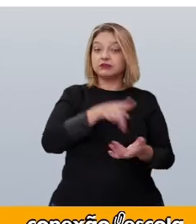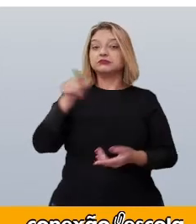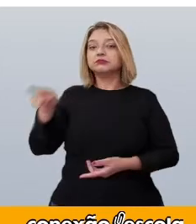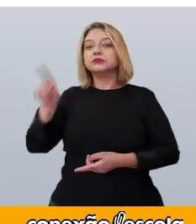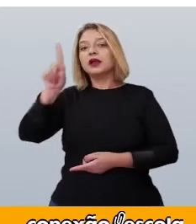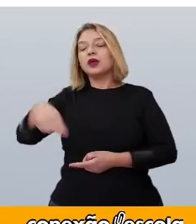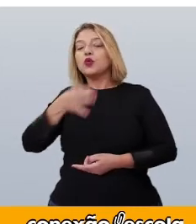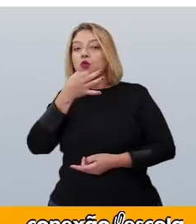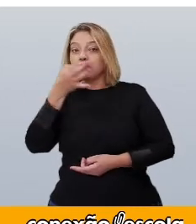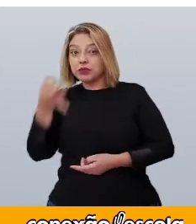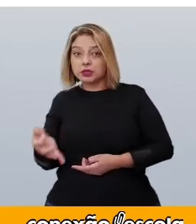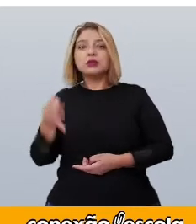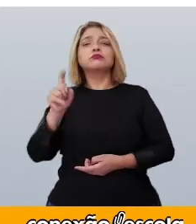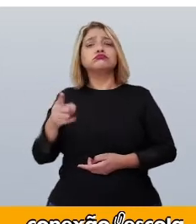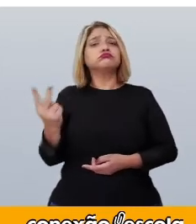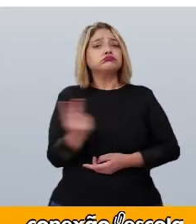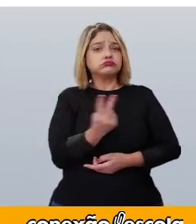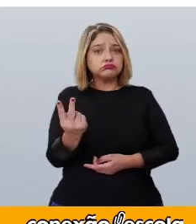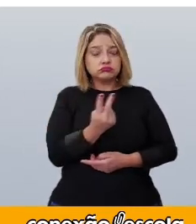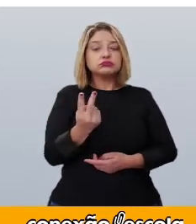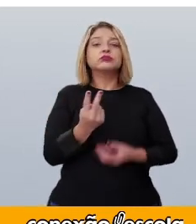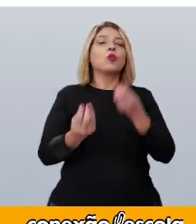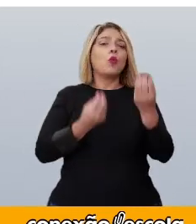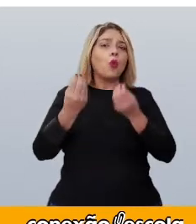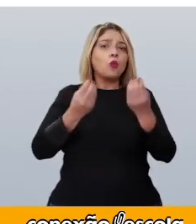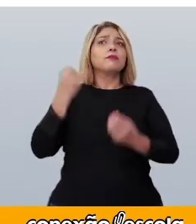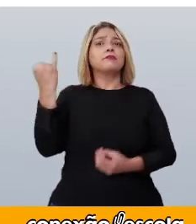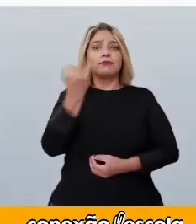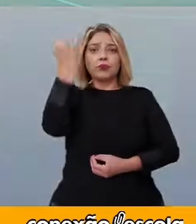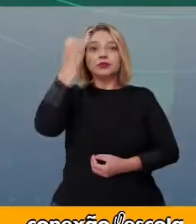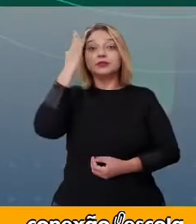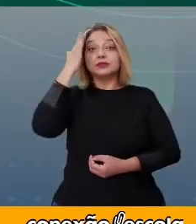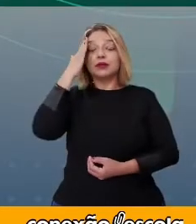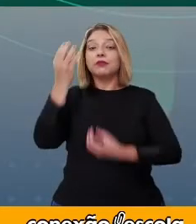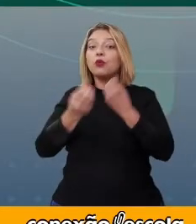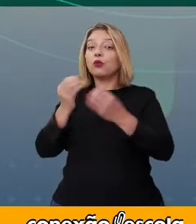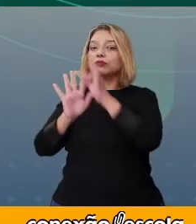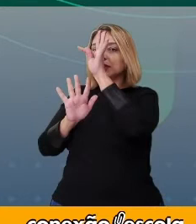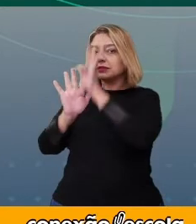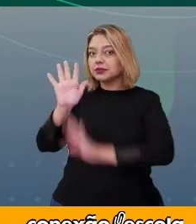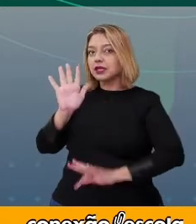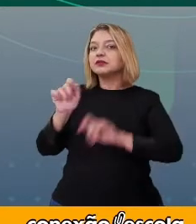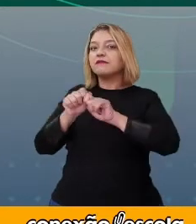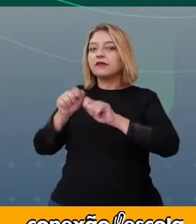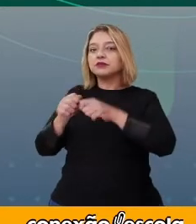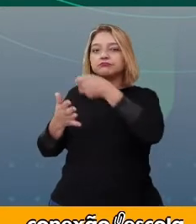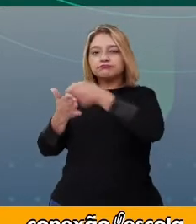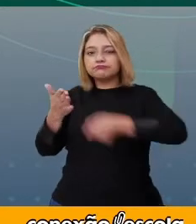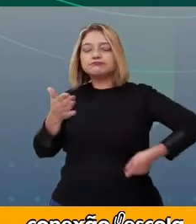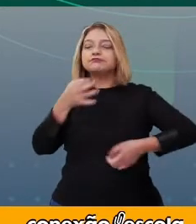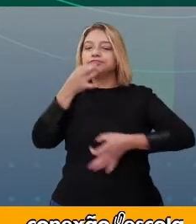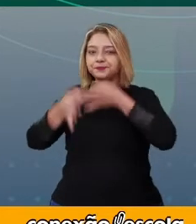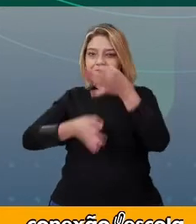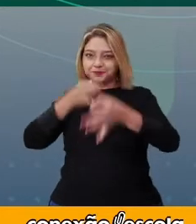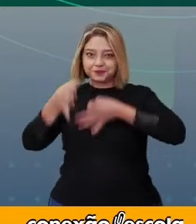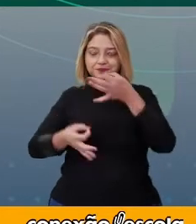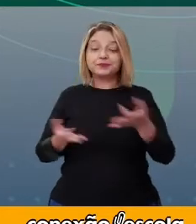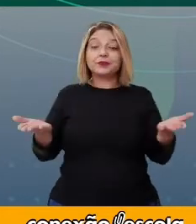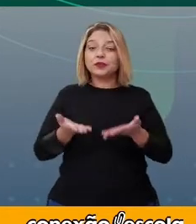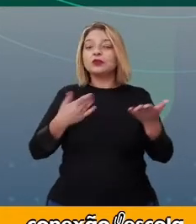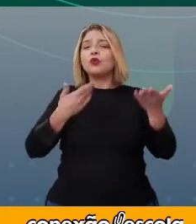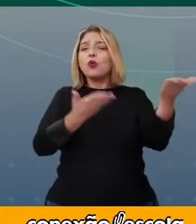elementos importantes na produção de textos argumentativos. Eu quero convidar você a